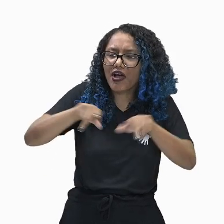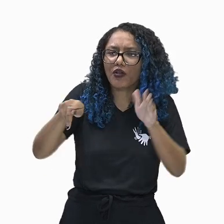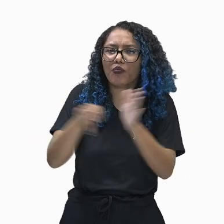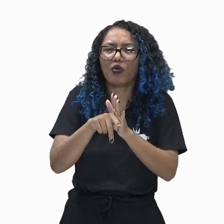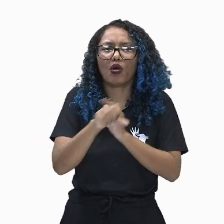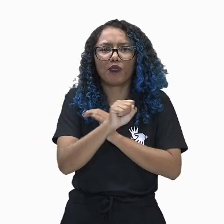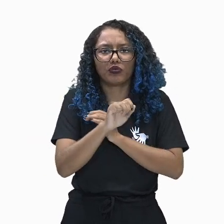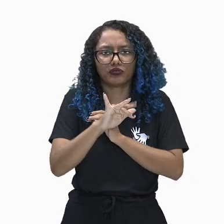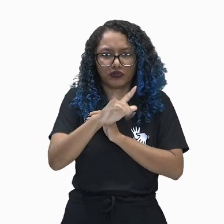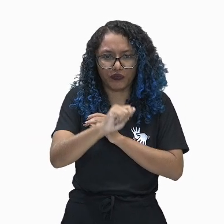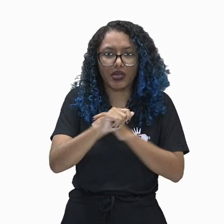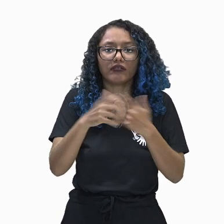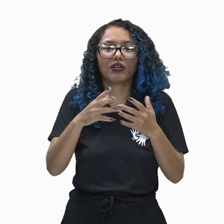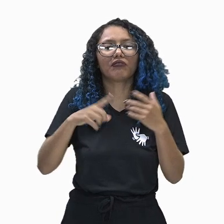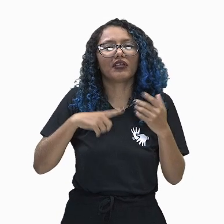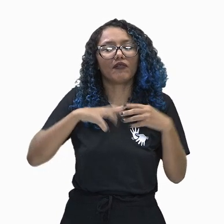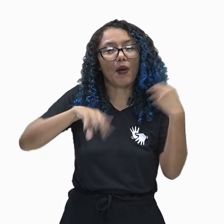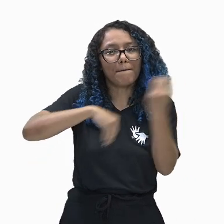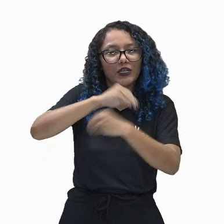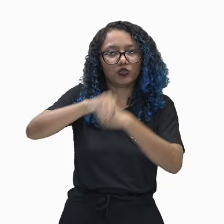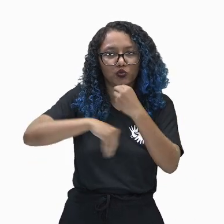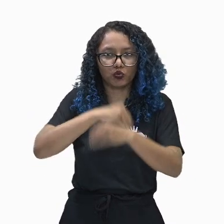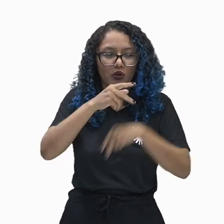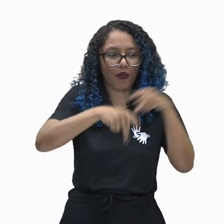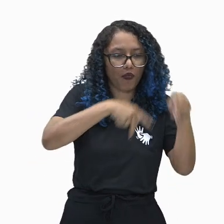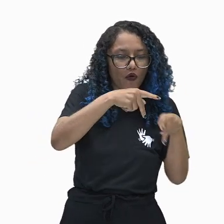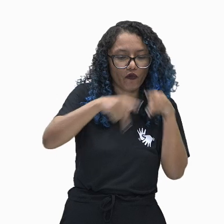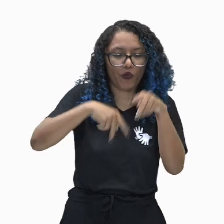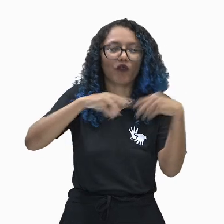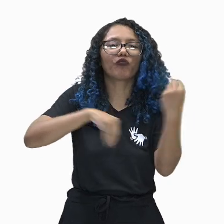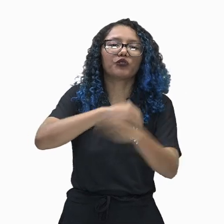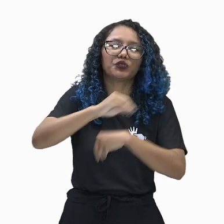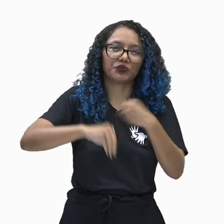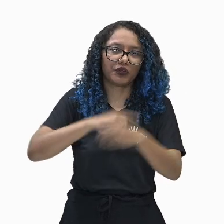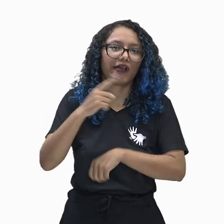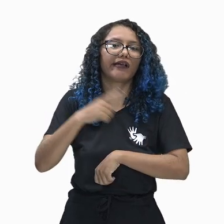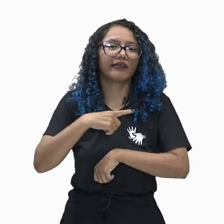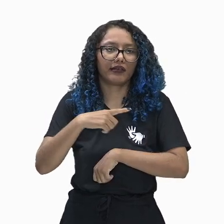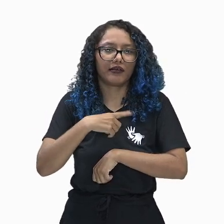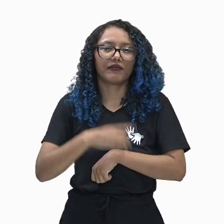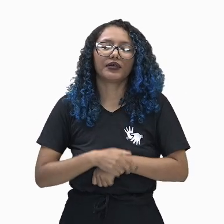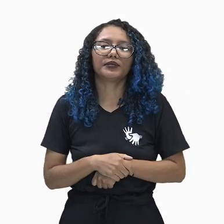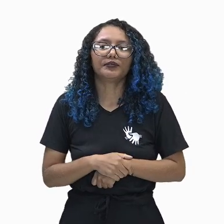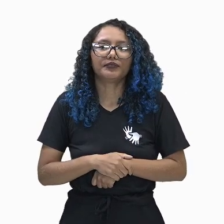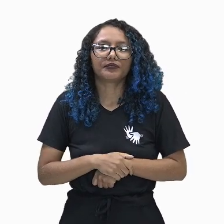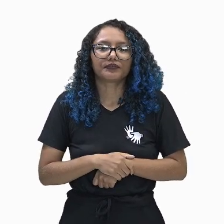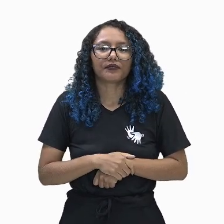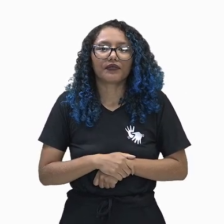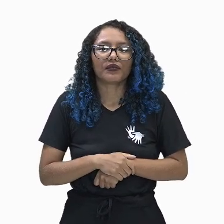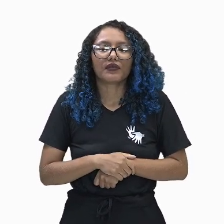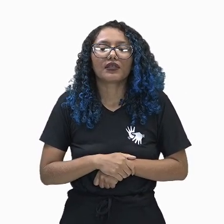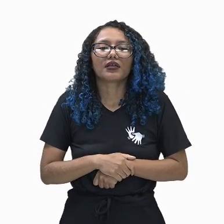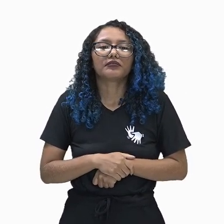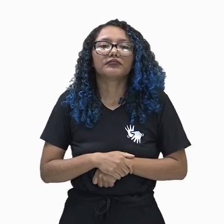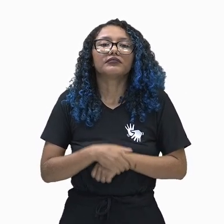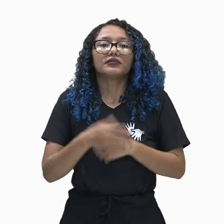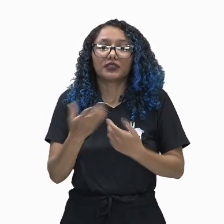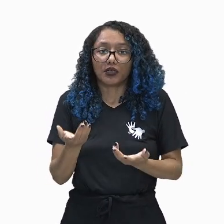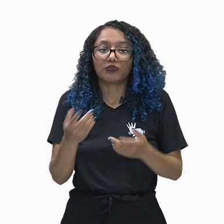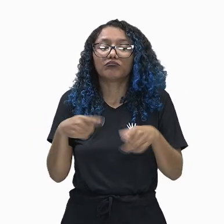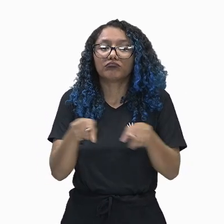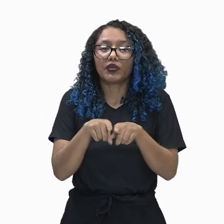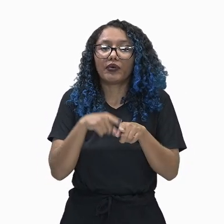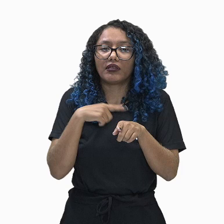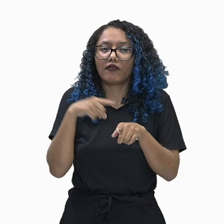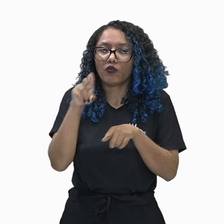cultura sumério-acadiana. Dela, temos as primeiras evidências do uso da roda